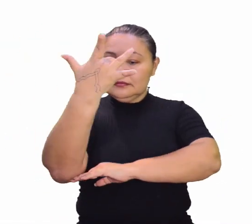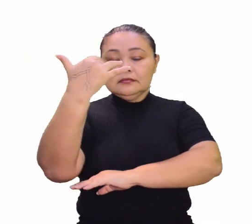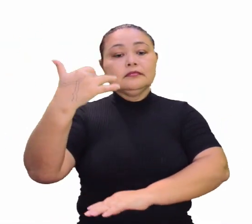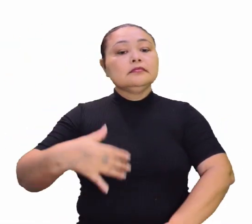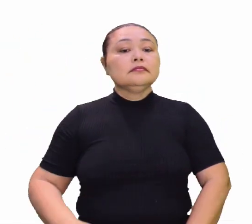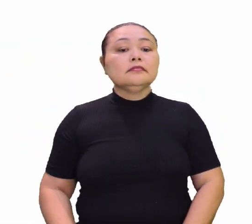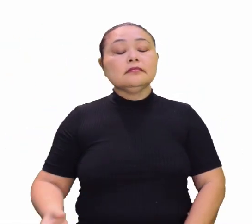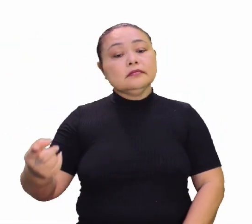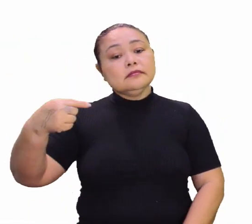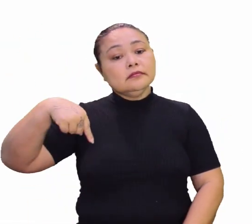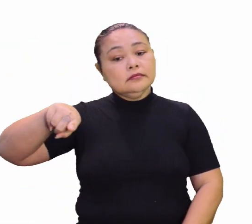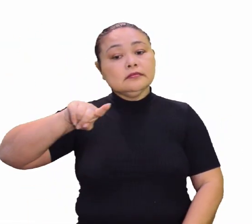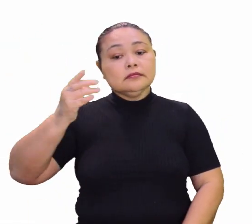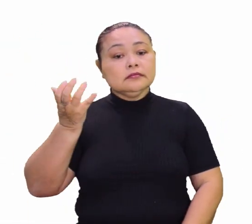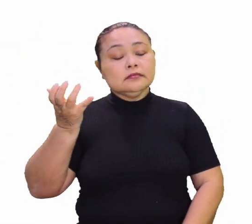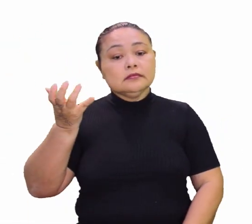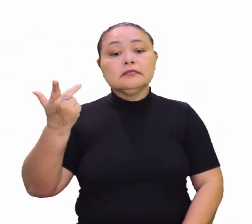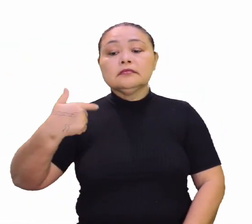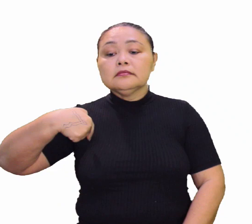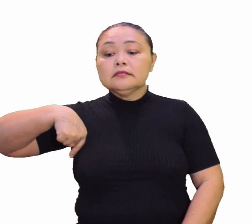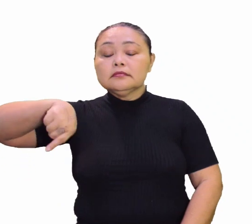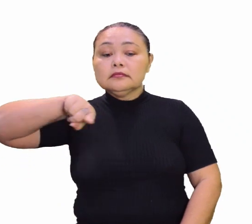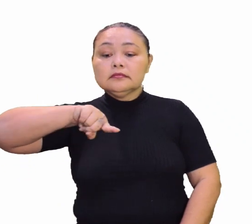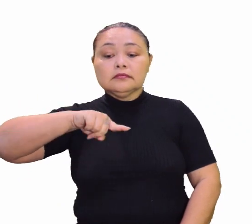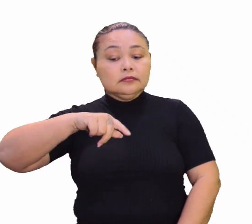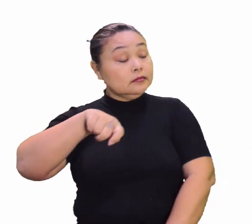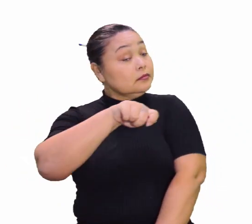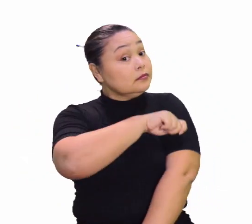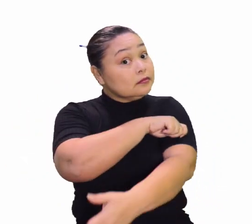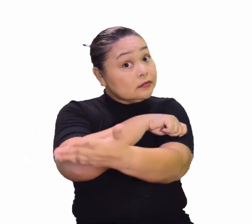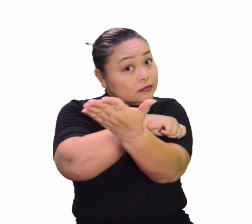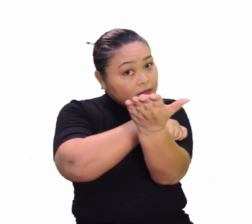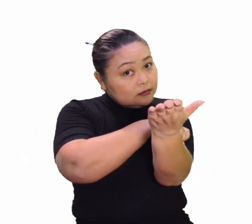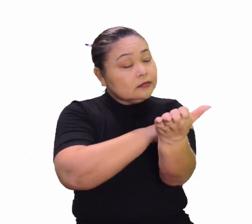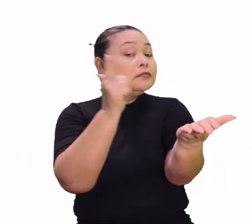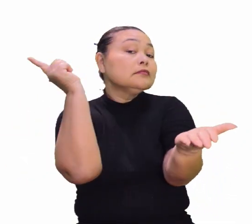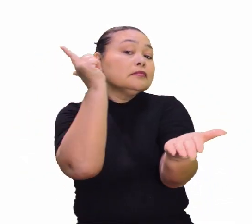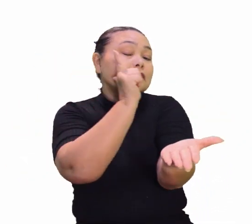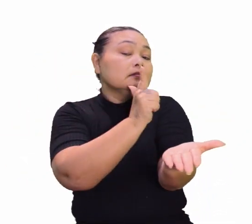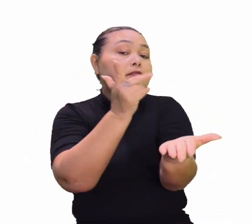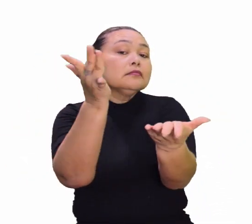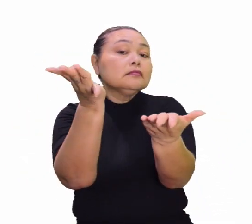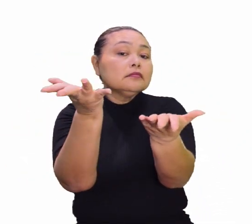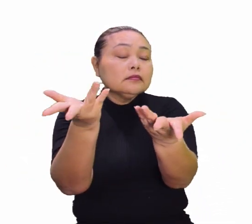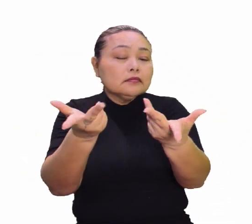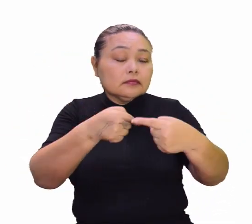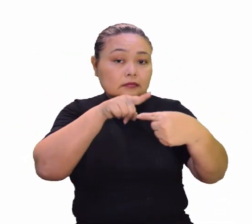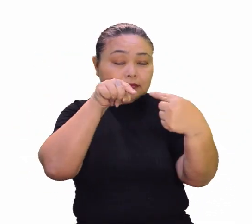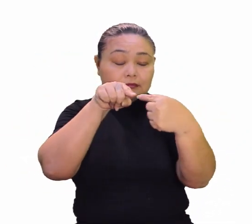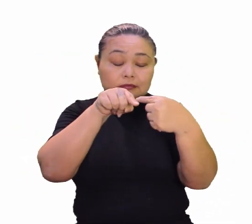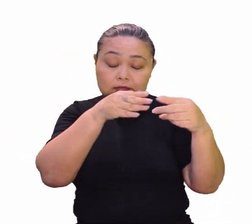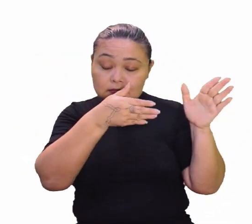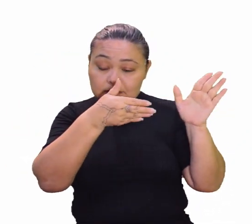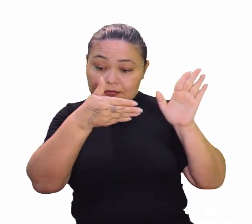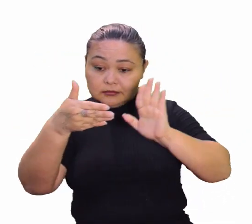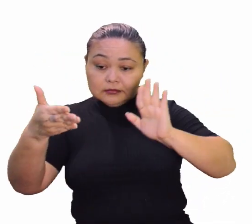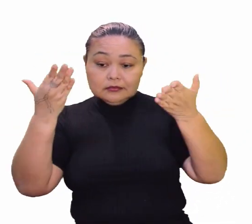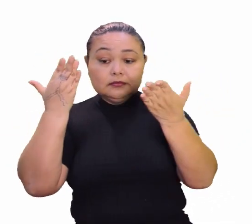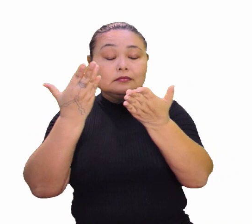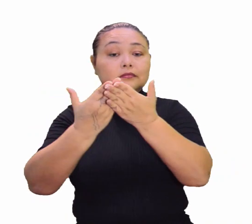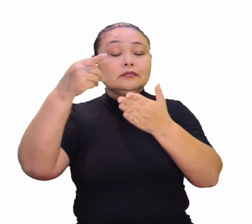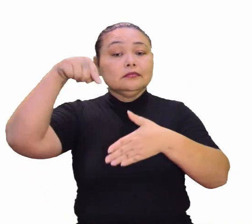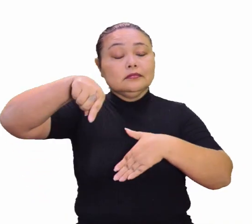Rogério, a gente sempre quer que os nossos queridos alunos alcancem habilidades durante nossas aulas. Muito bem.